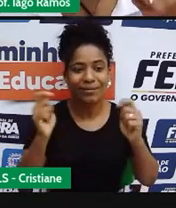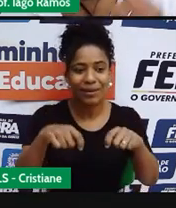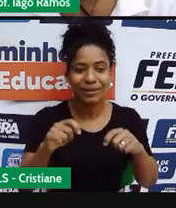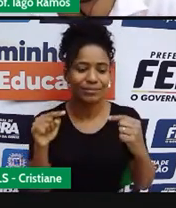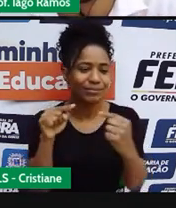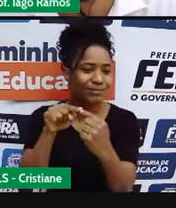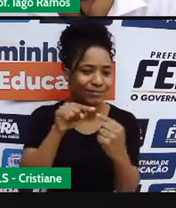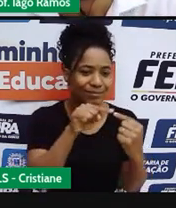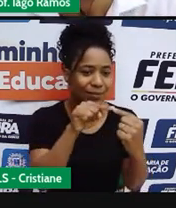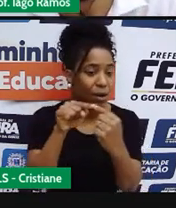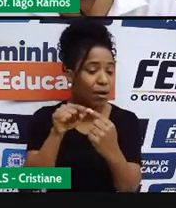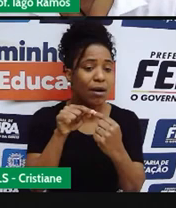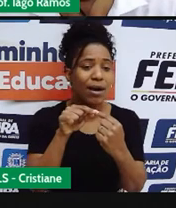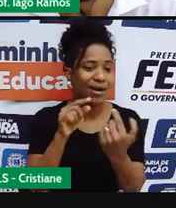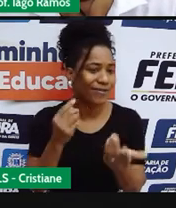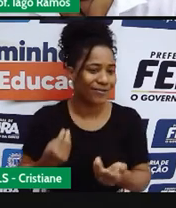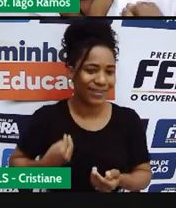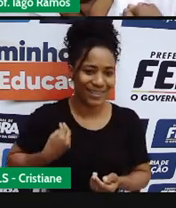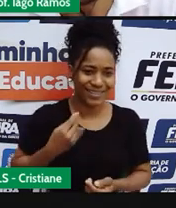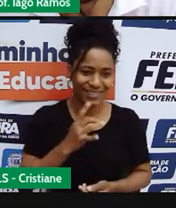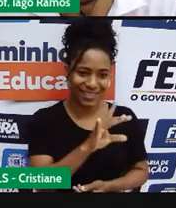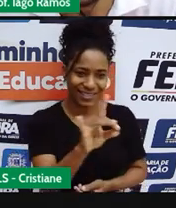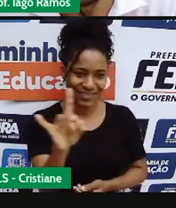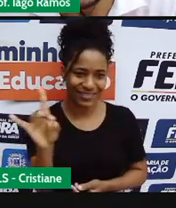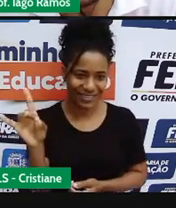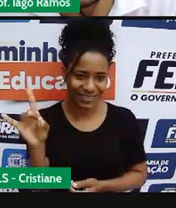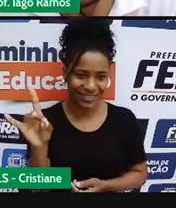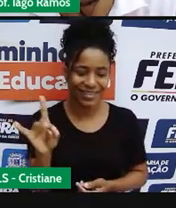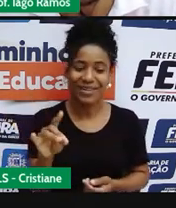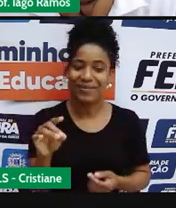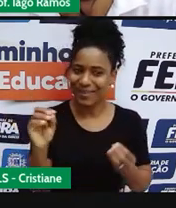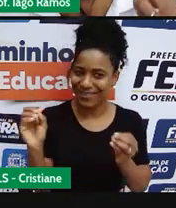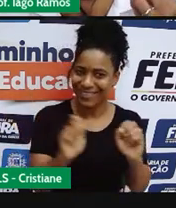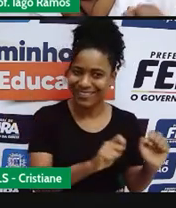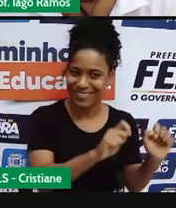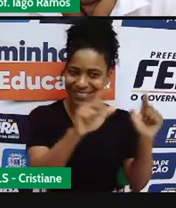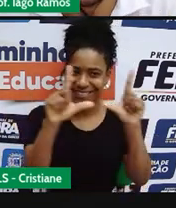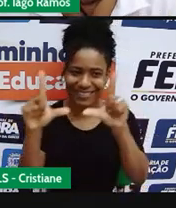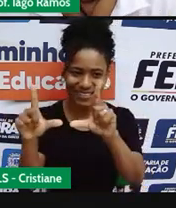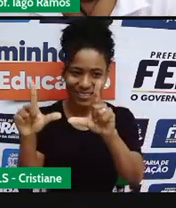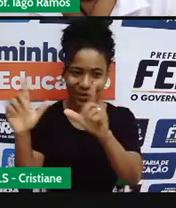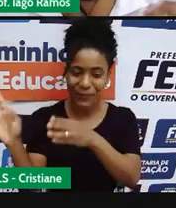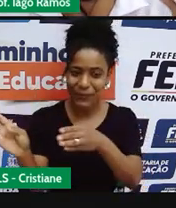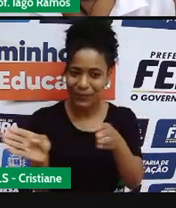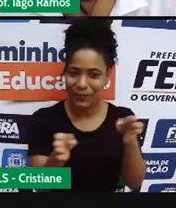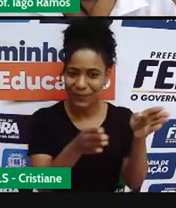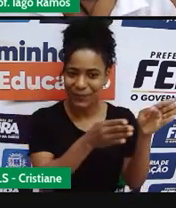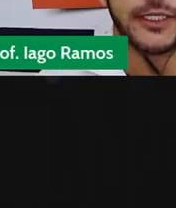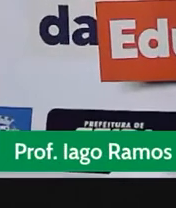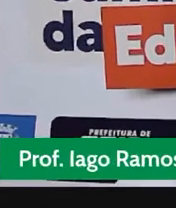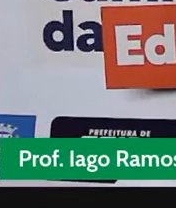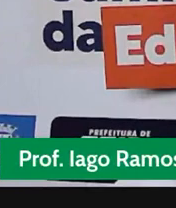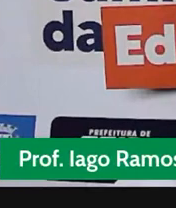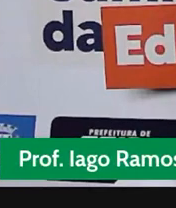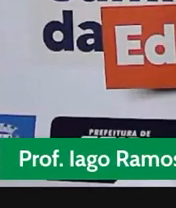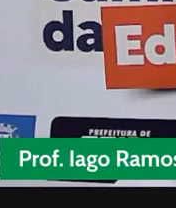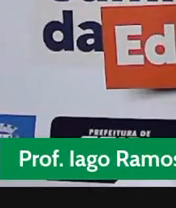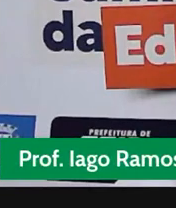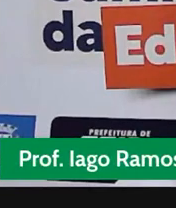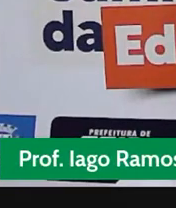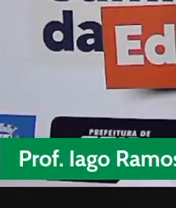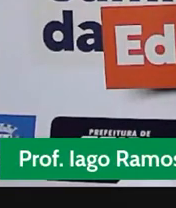nos cercar. Certo? Bora fazer a mágica. Ó, desapareceu em 3, 2, 1.